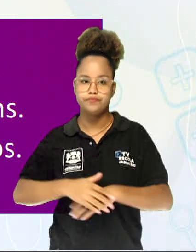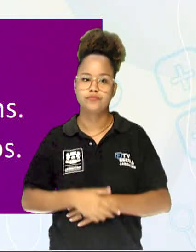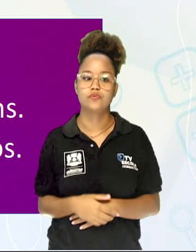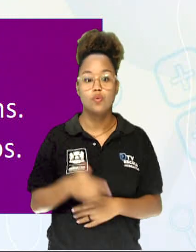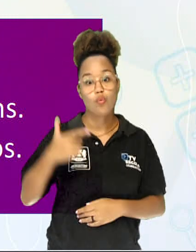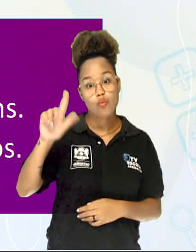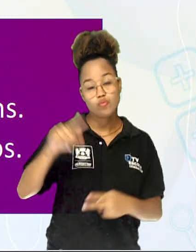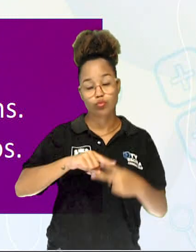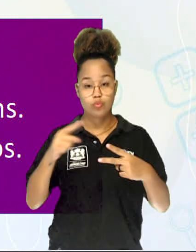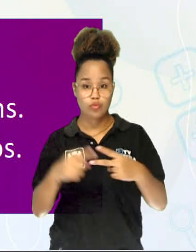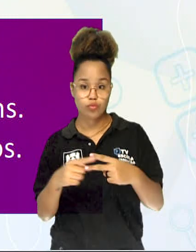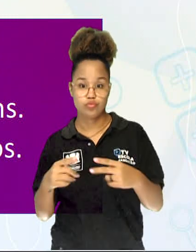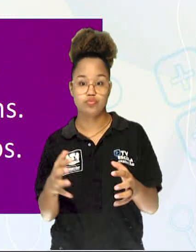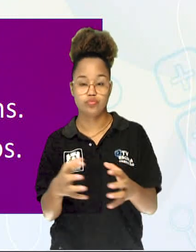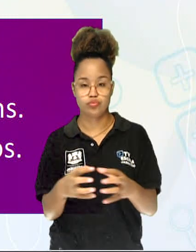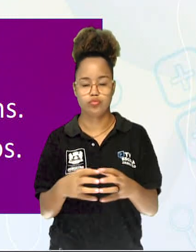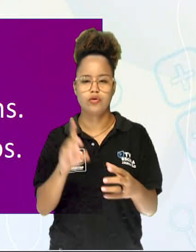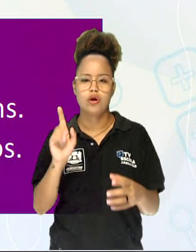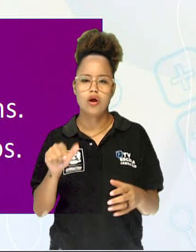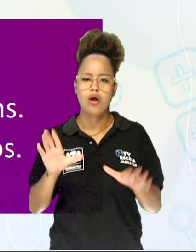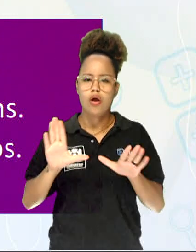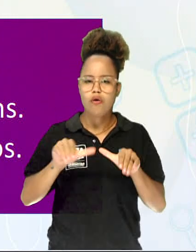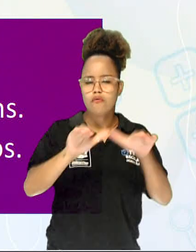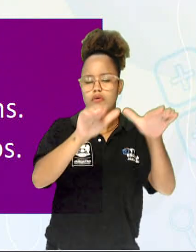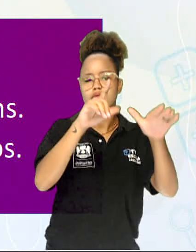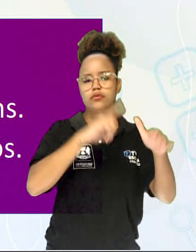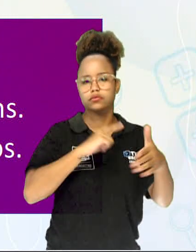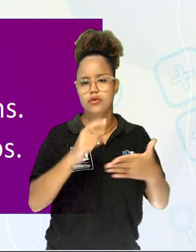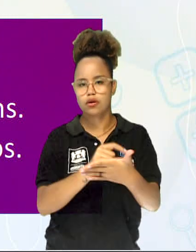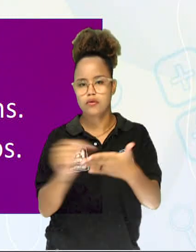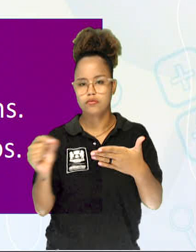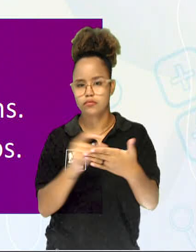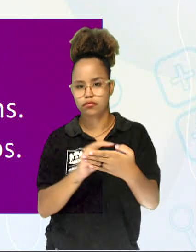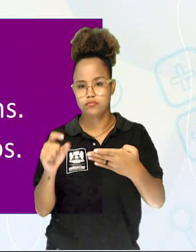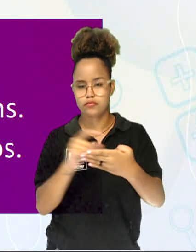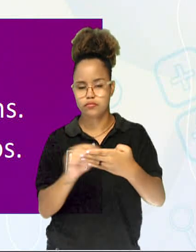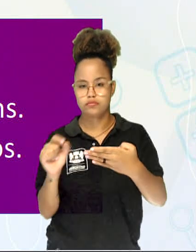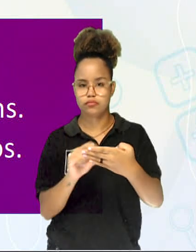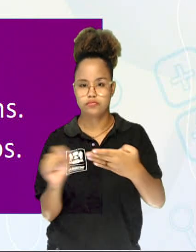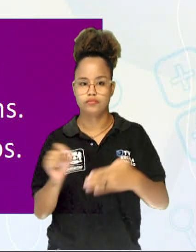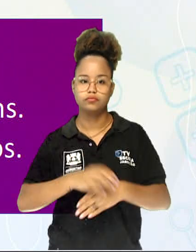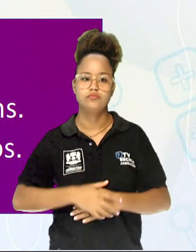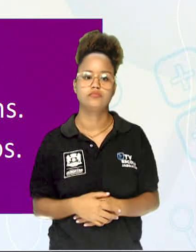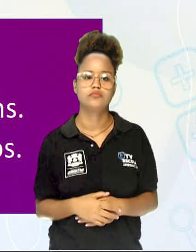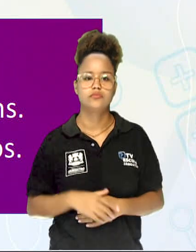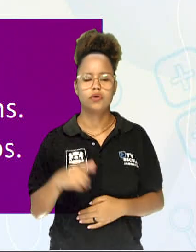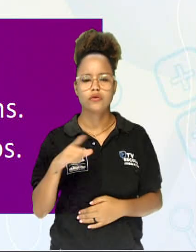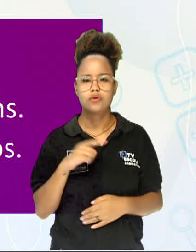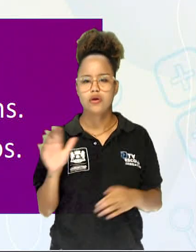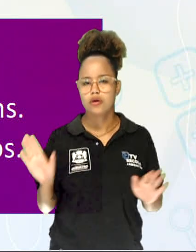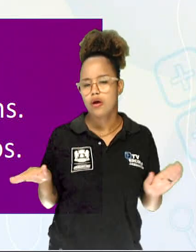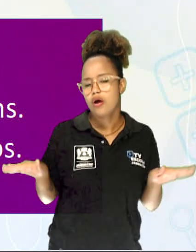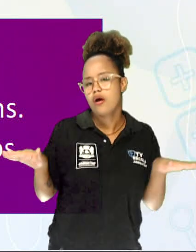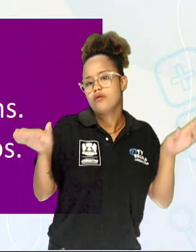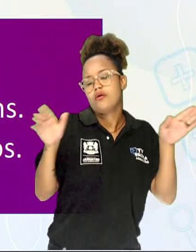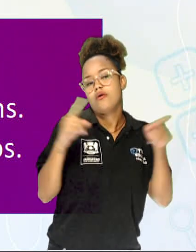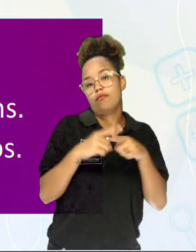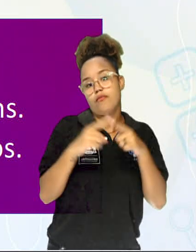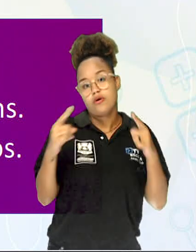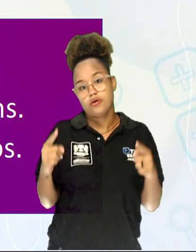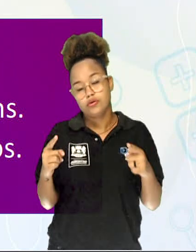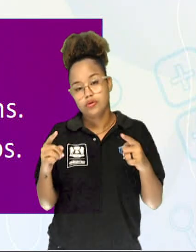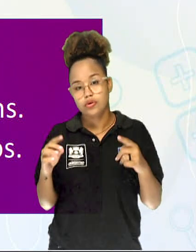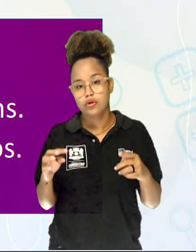dois grupos são as aves, que têm o corpo coberto de penas, e possuem asas, mas nem todos